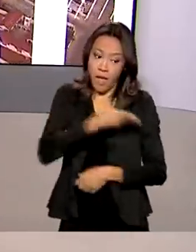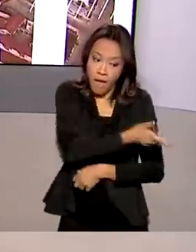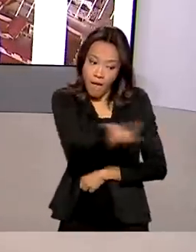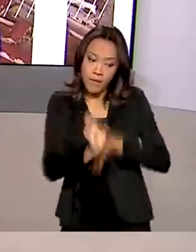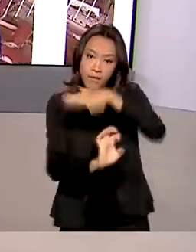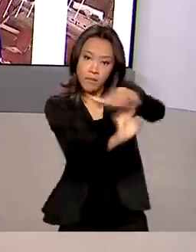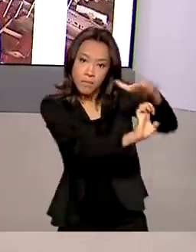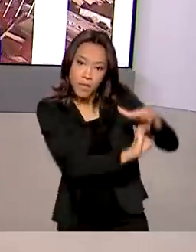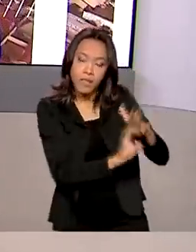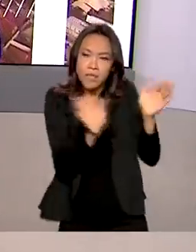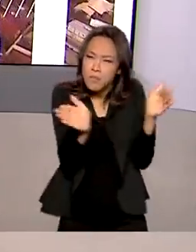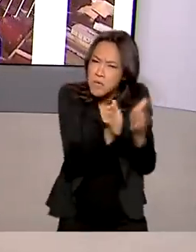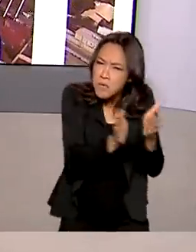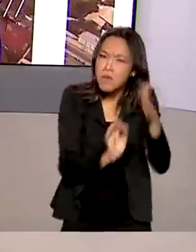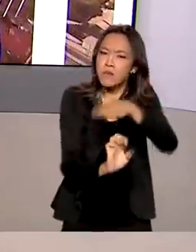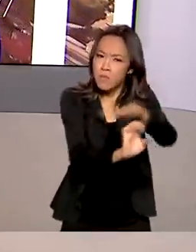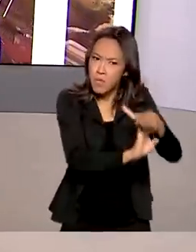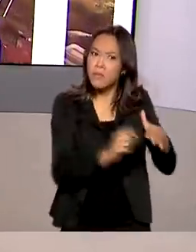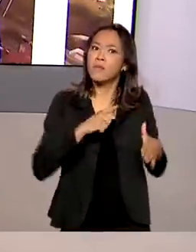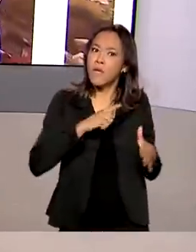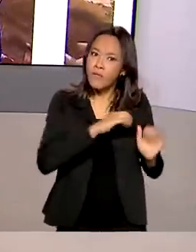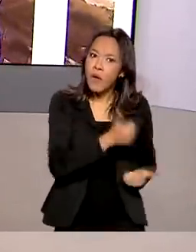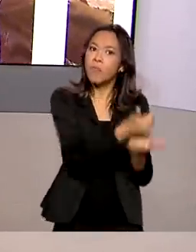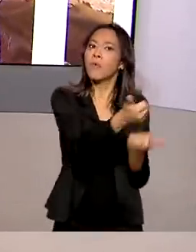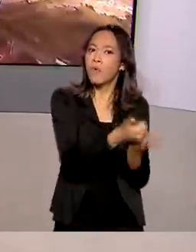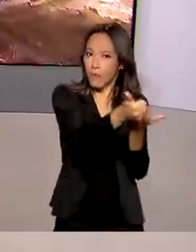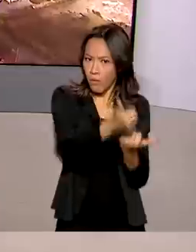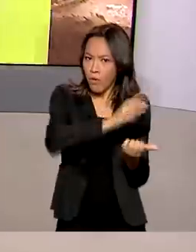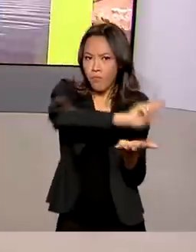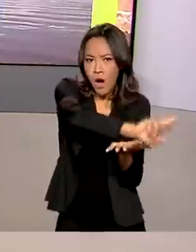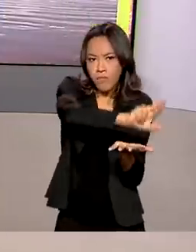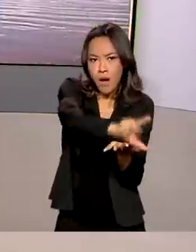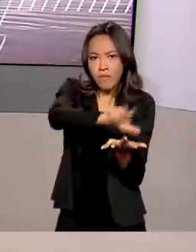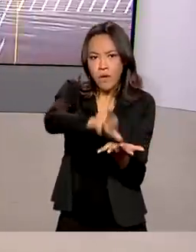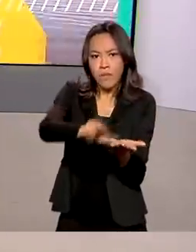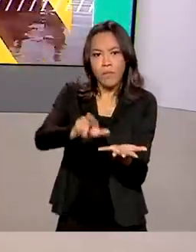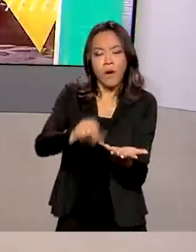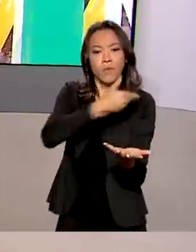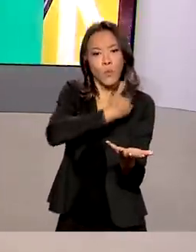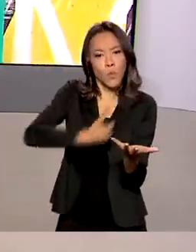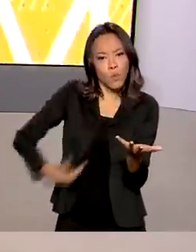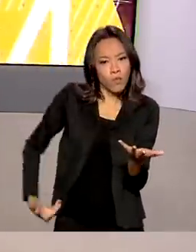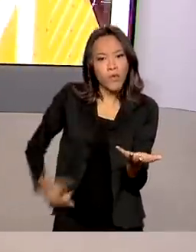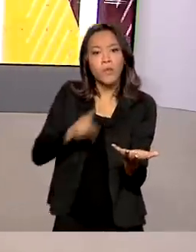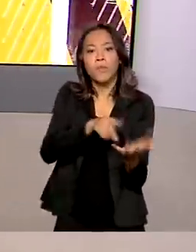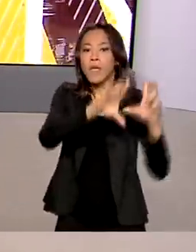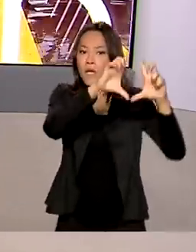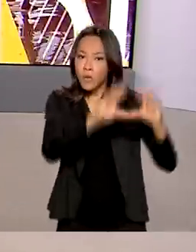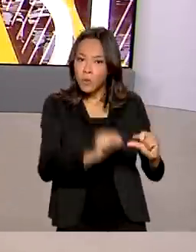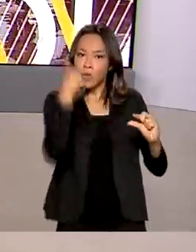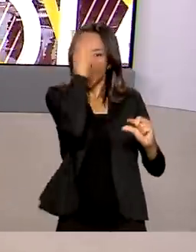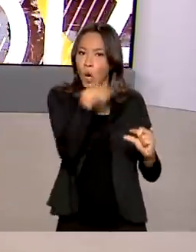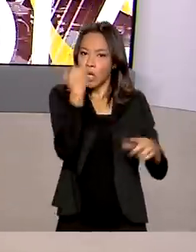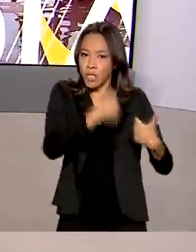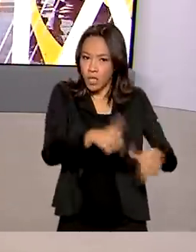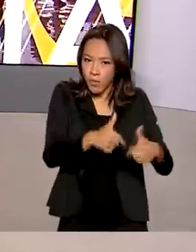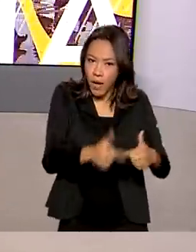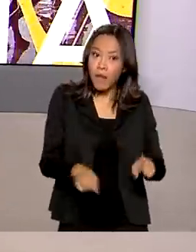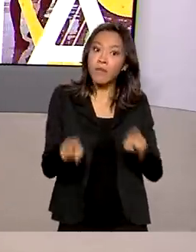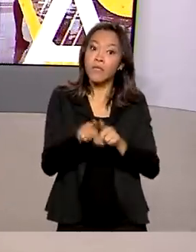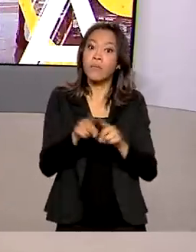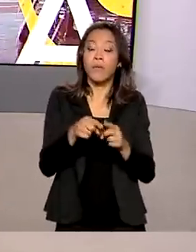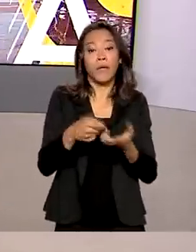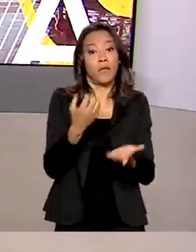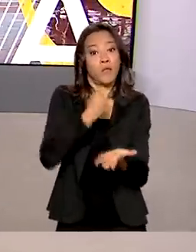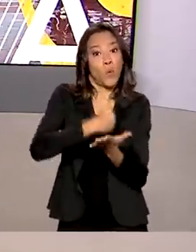individuais foram beneficiados com diversas iniciativas, como a possibilidade de redução de jornada de trabalho e suspensão de